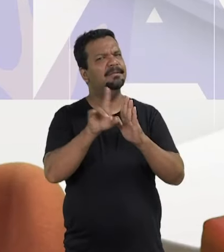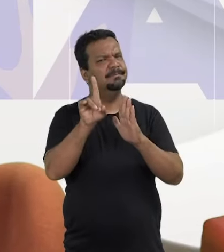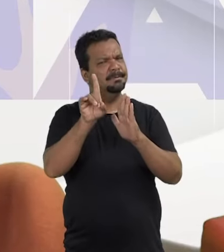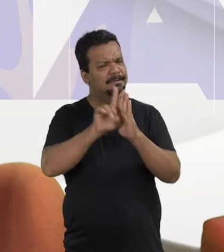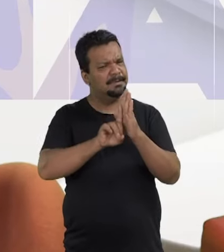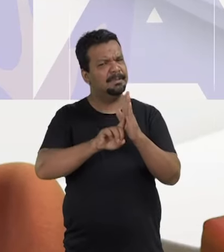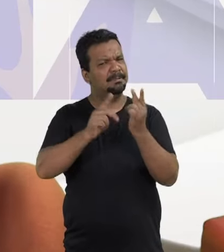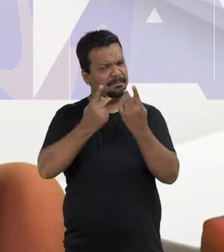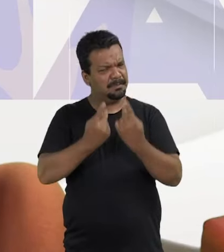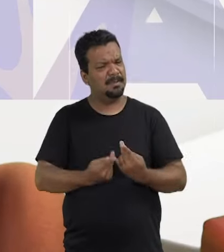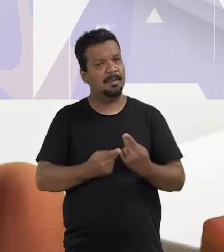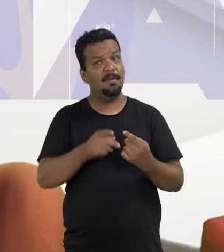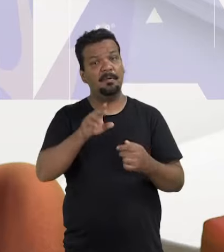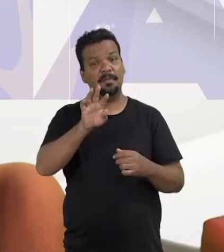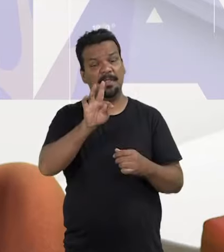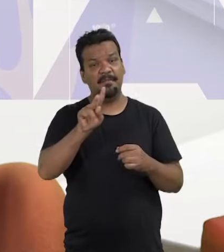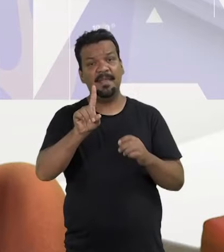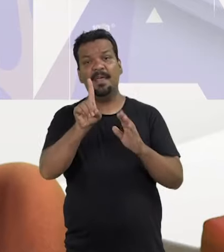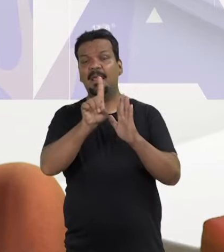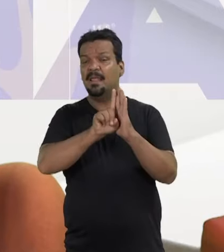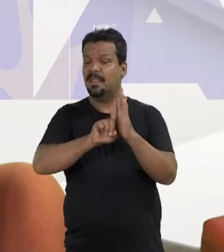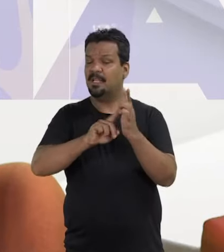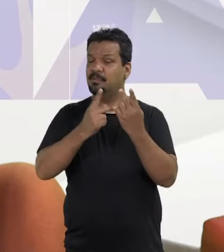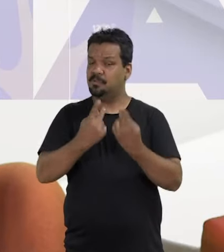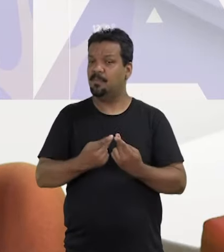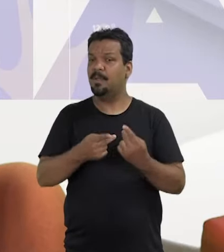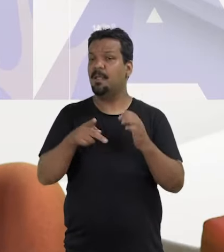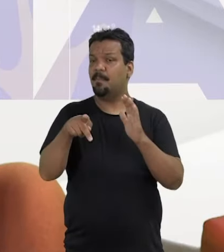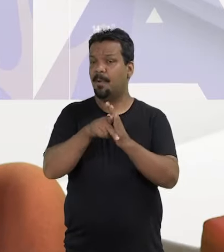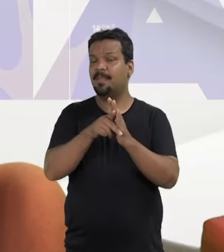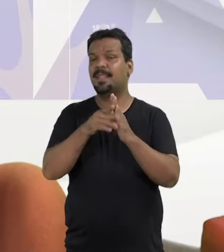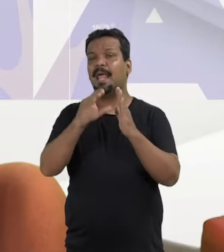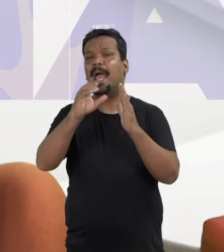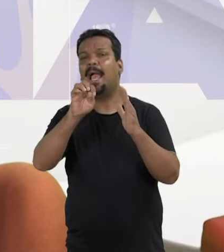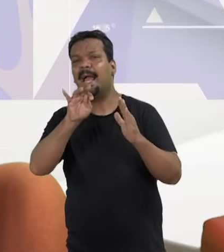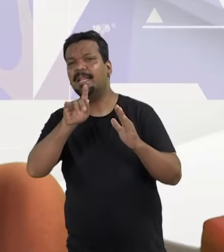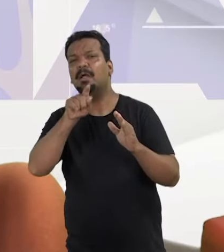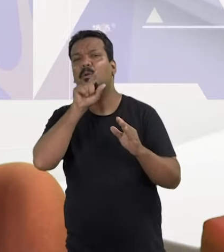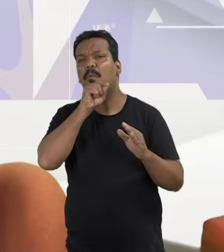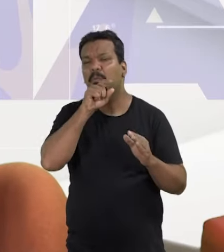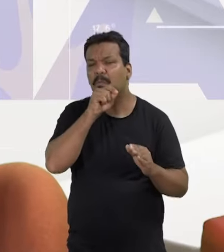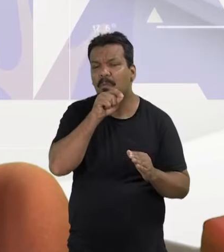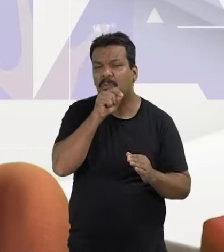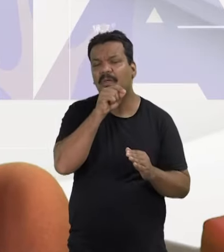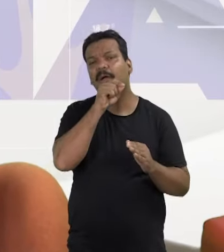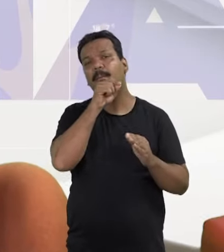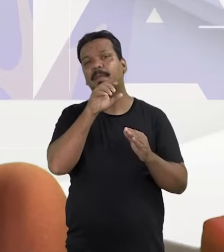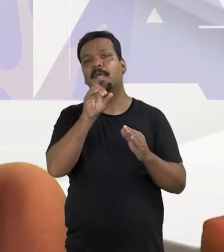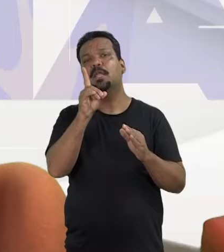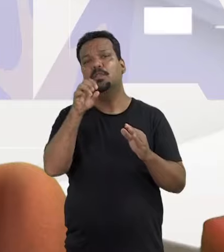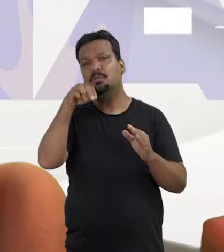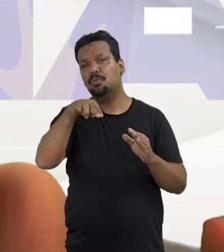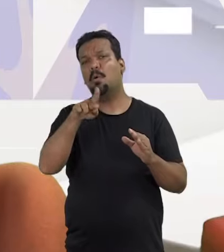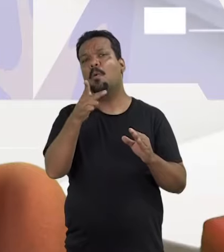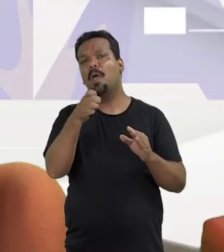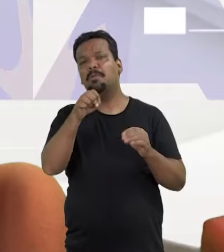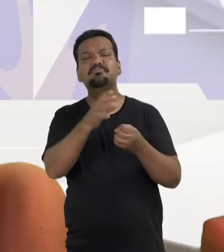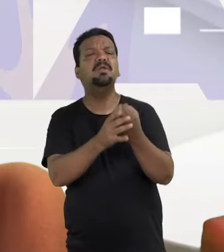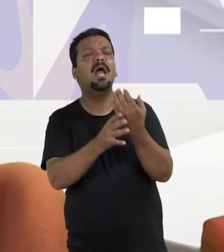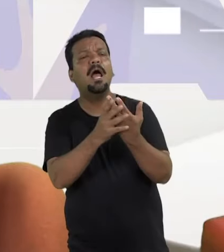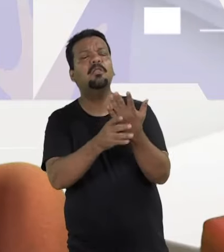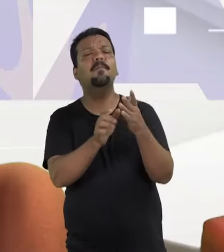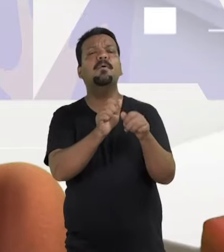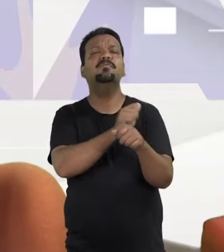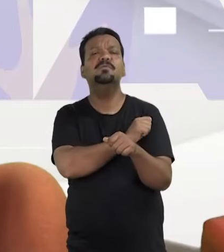programa TV Direitos Humanos. O TVDH é uma iniciativa da Cátedra Unesco-NICAP de Direitos Humanos, Dom